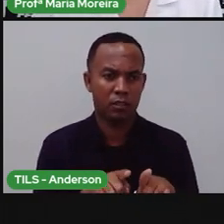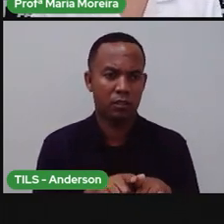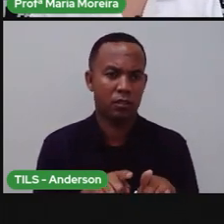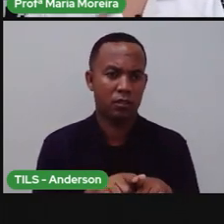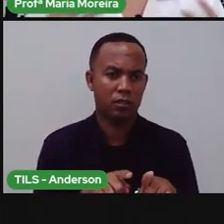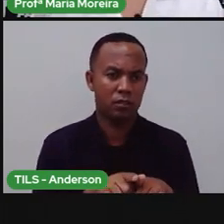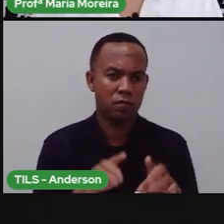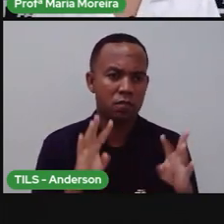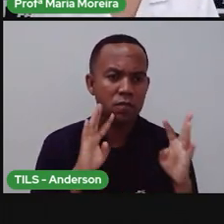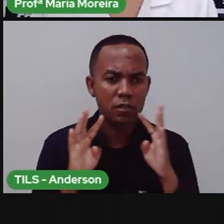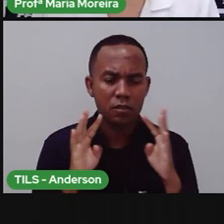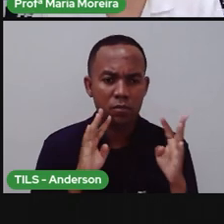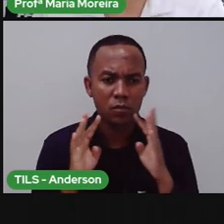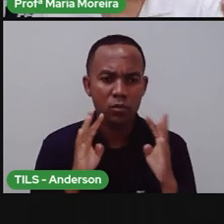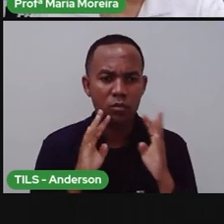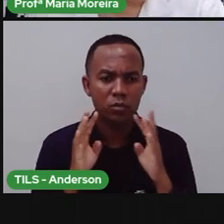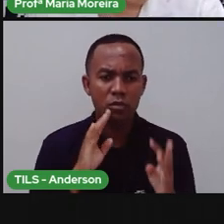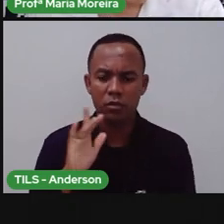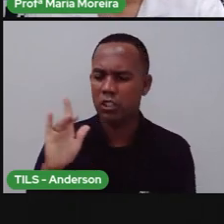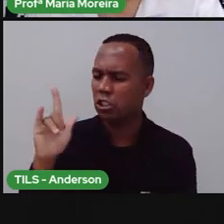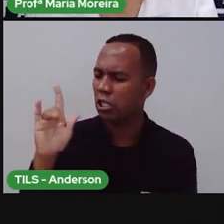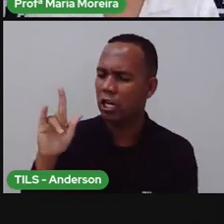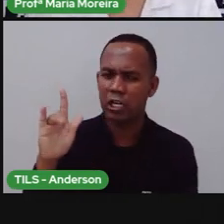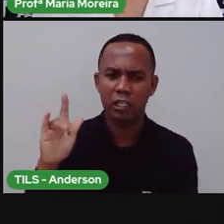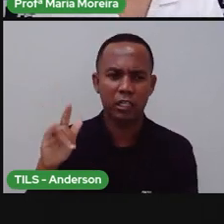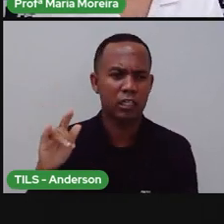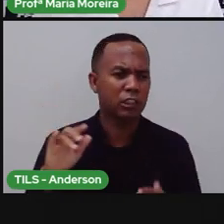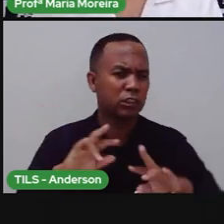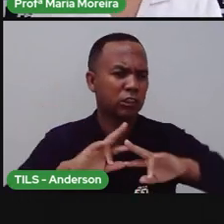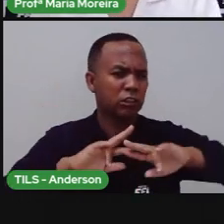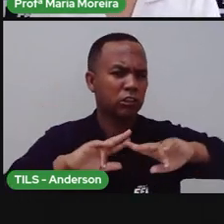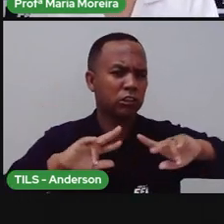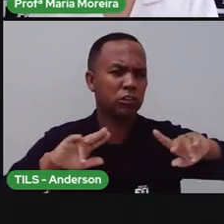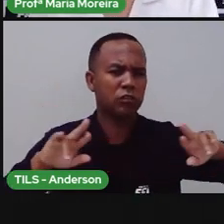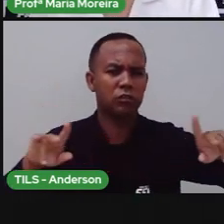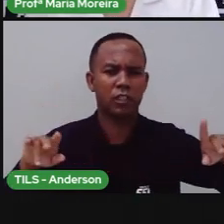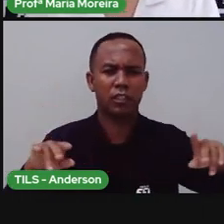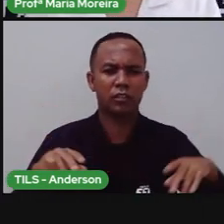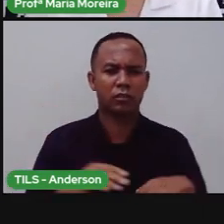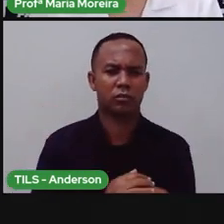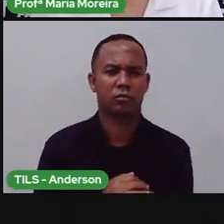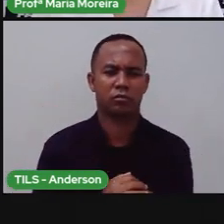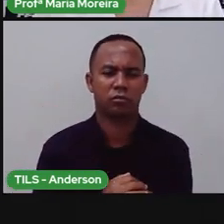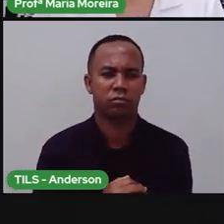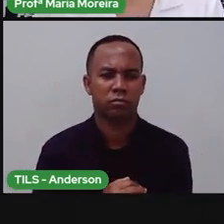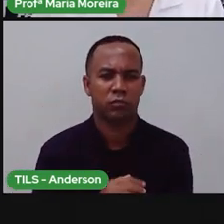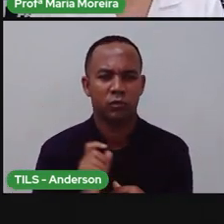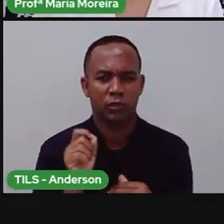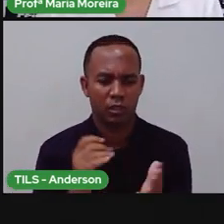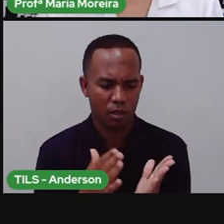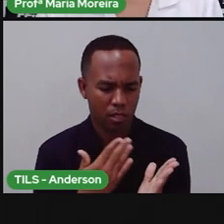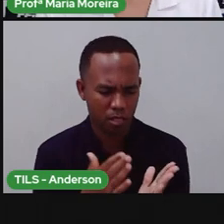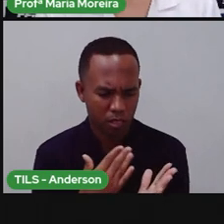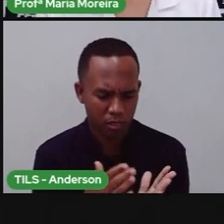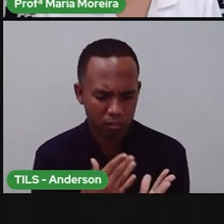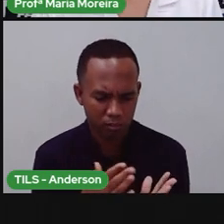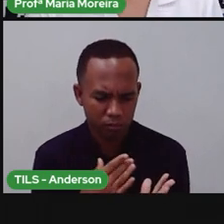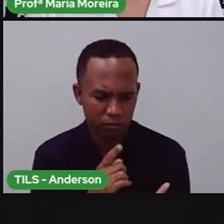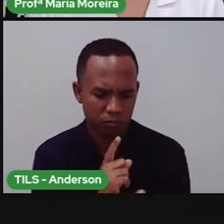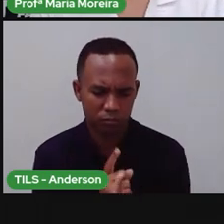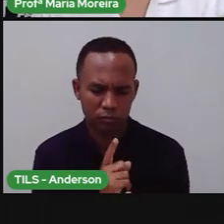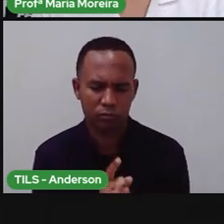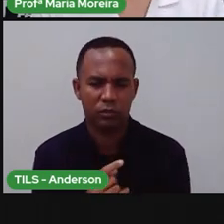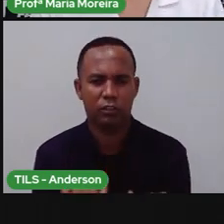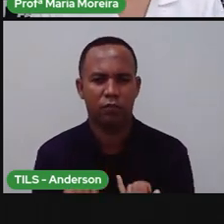pode encontrar informações em vários lugares, os livros, os livros de idade, os aqueles livros que vocês utilizavam, né, em salas de aula.